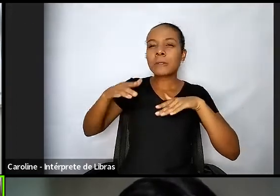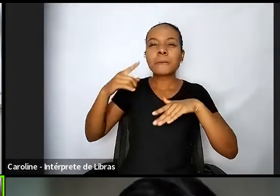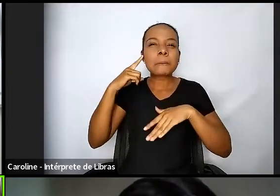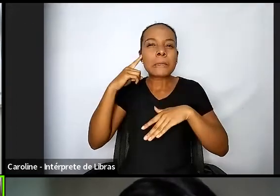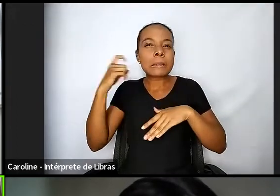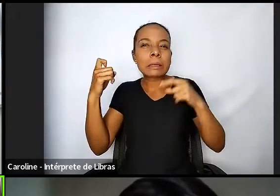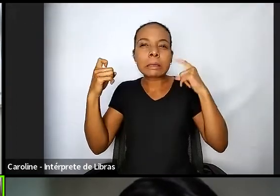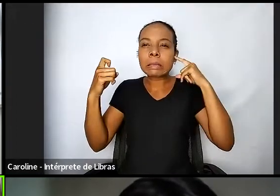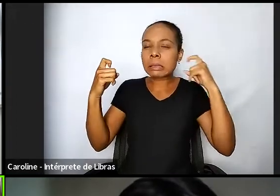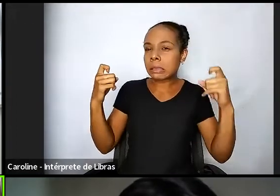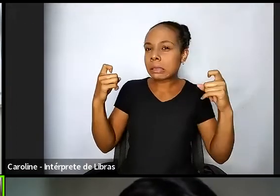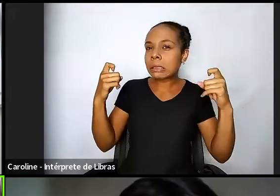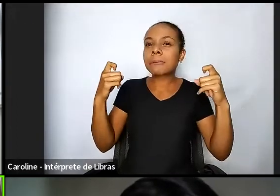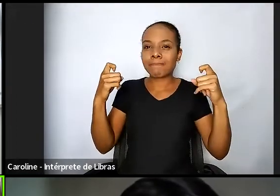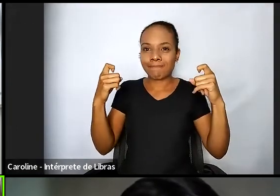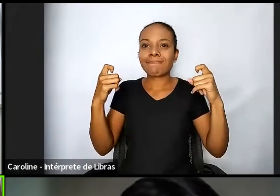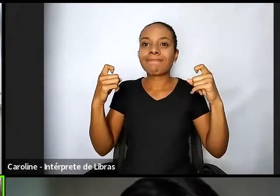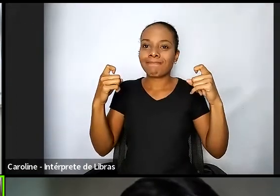coisa.